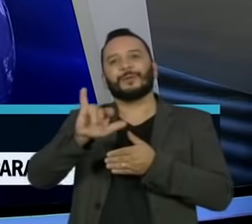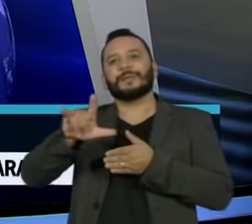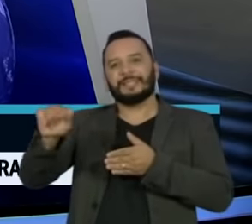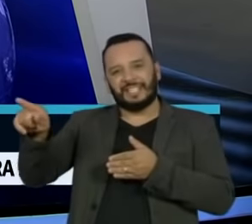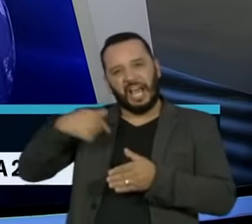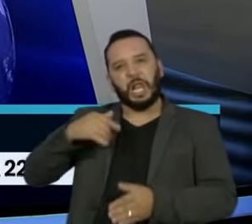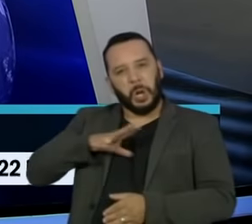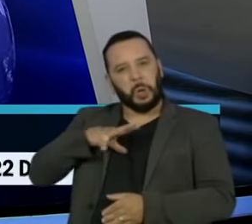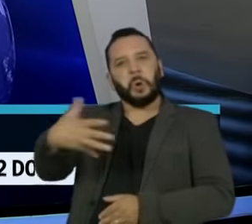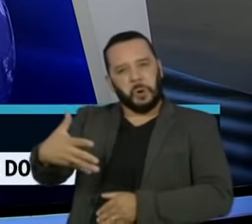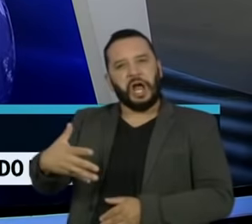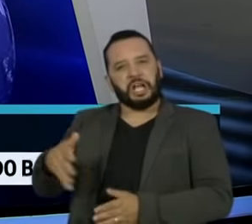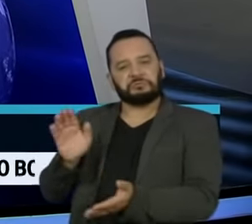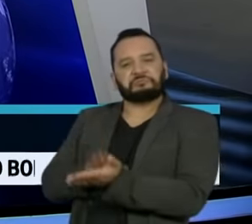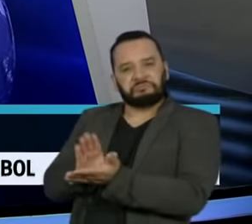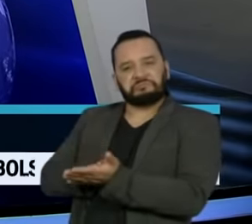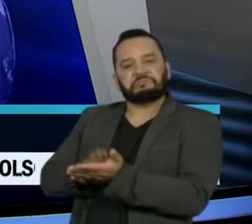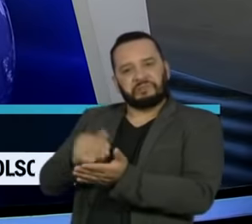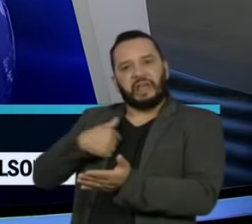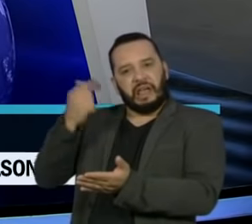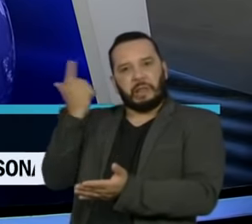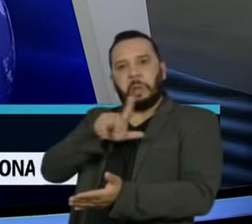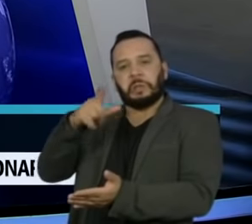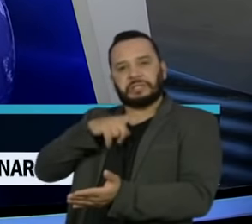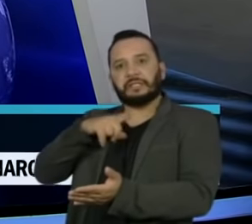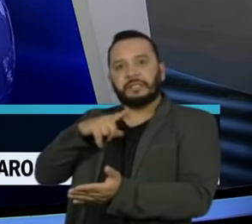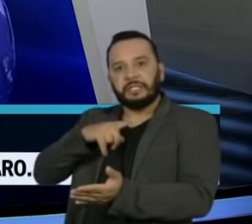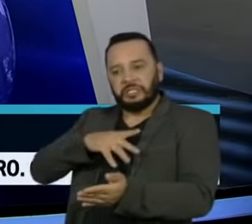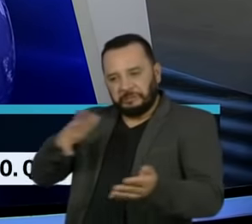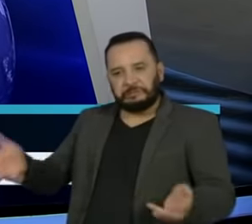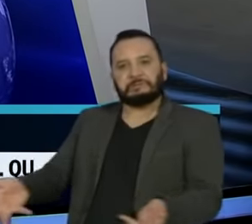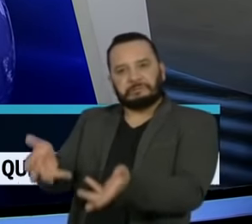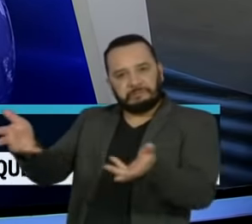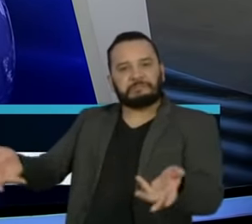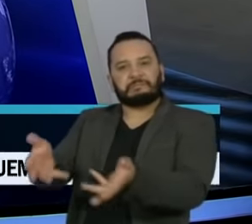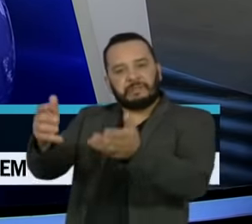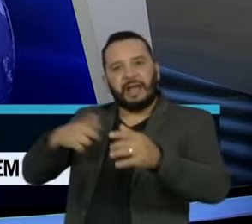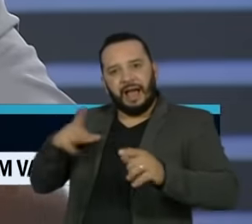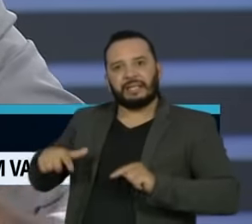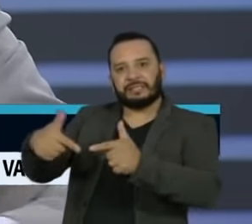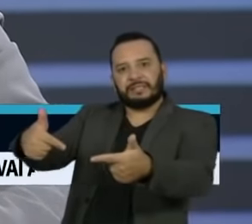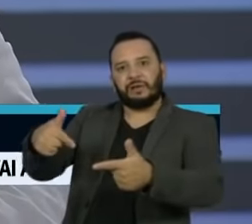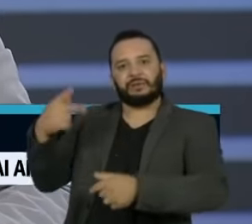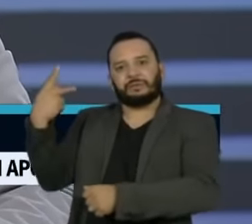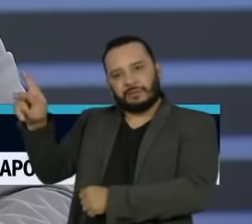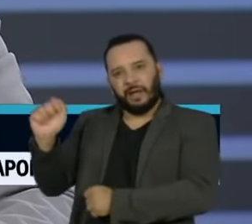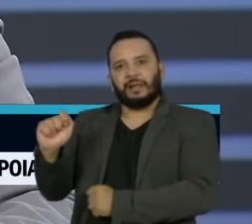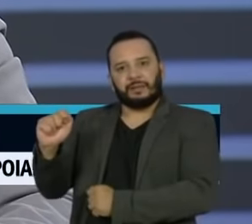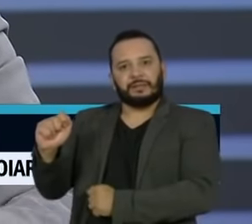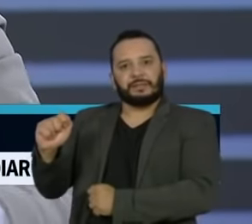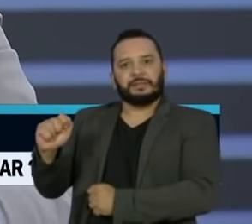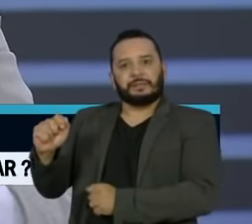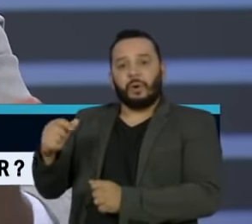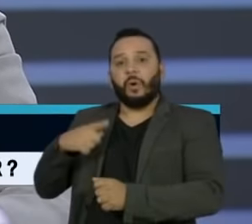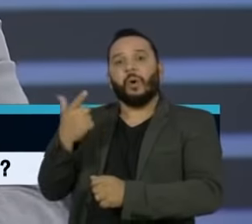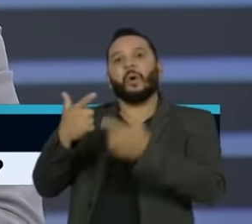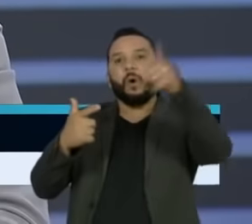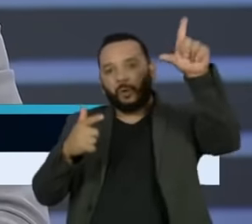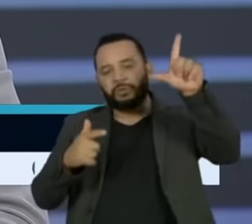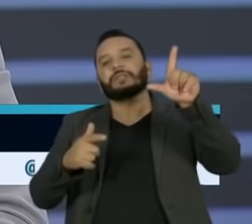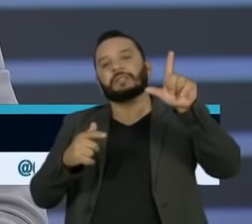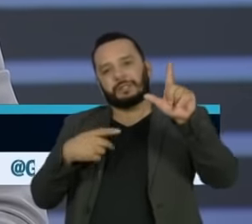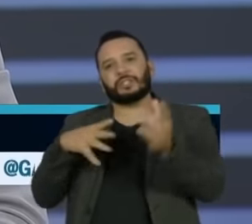que ela produziu no ambiente, que consequentemente a ação dela ou um conjunto de tantas outras instituições também